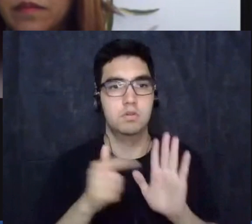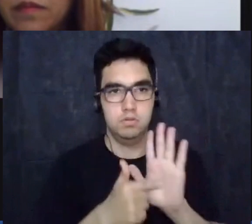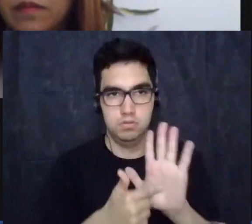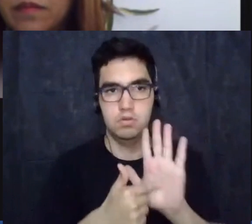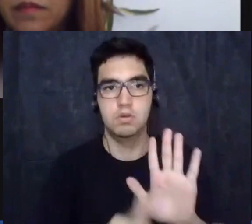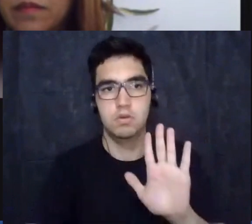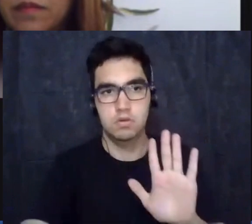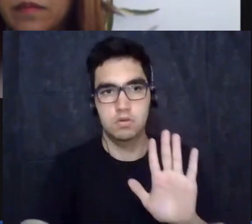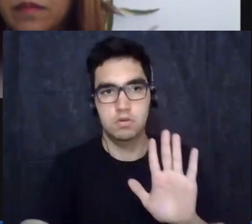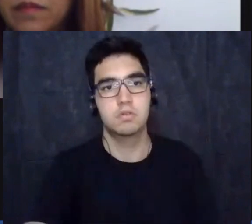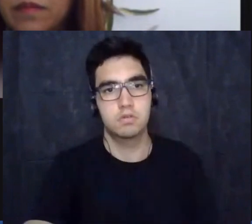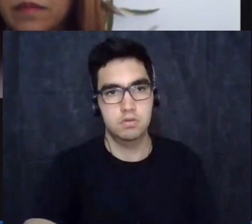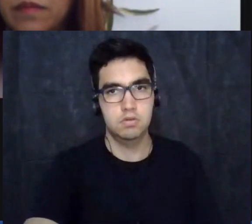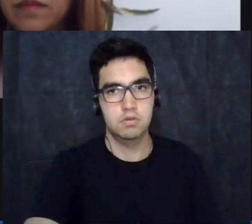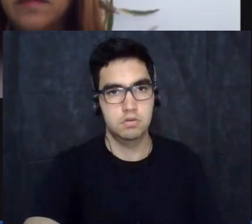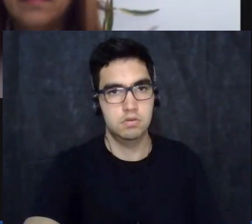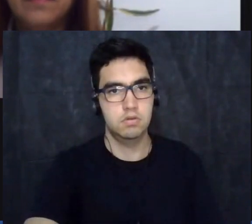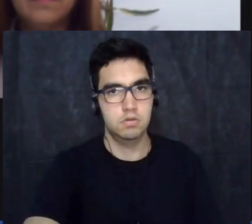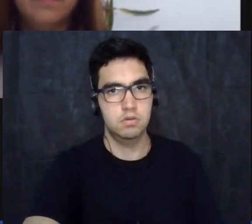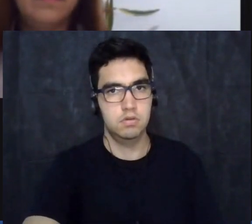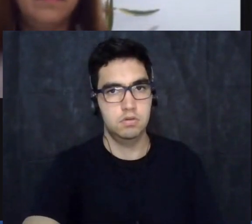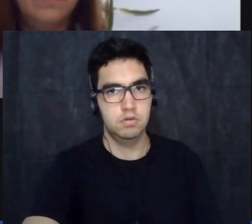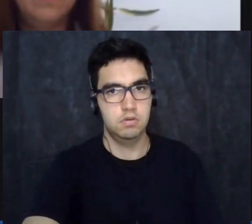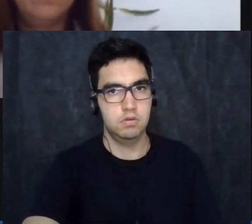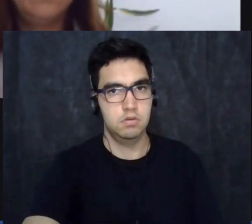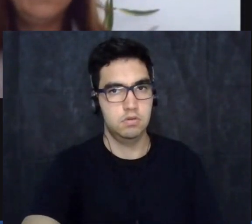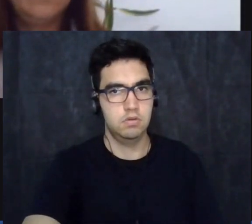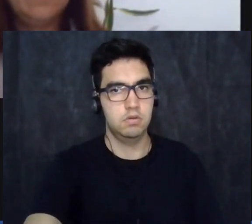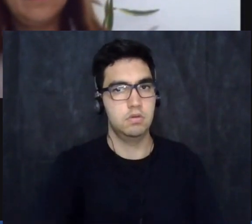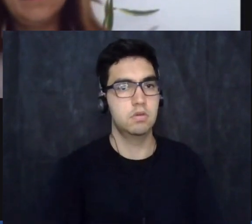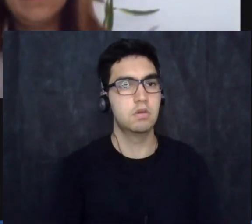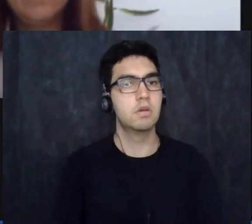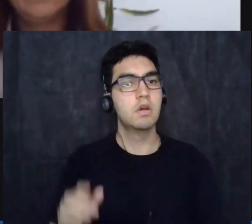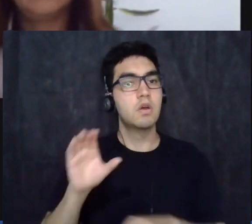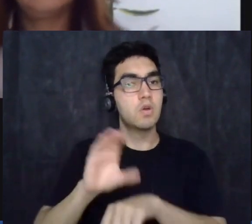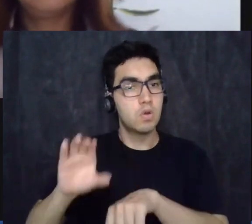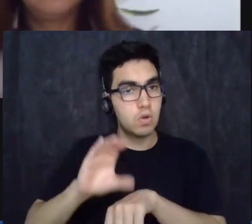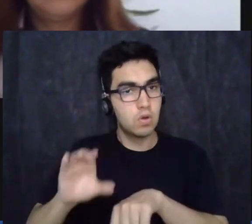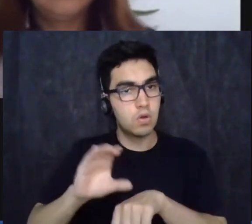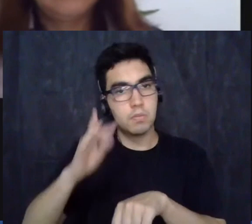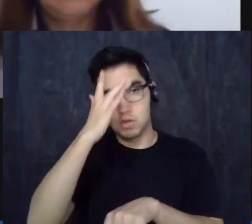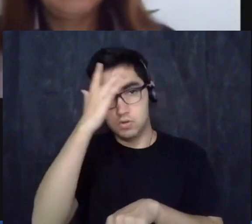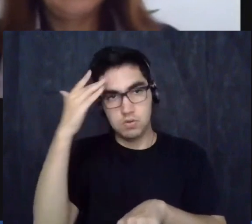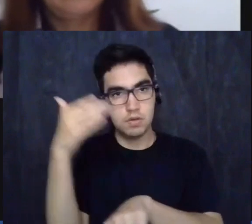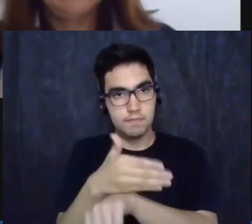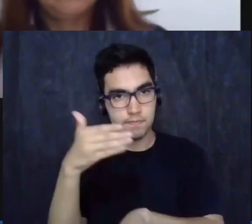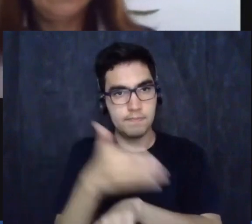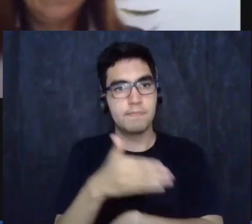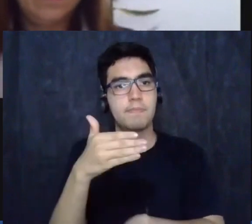venham aos cursos que aqui estamos vão para a rua